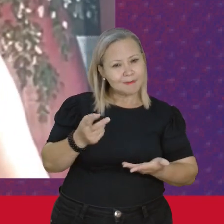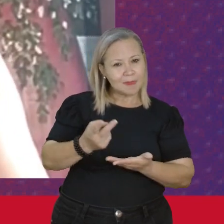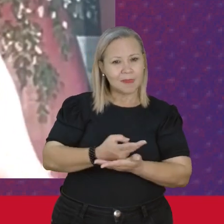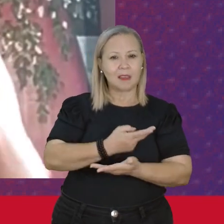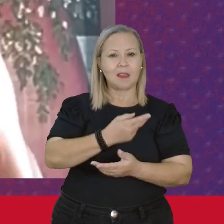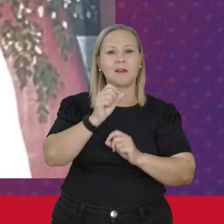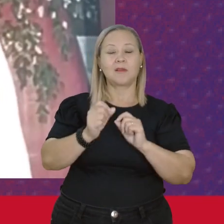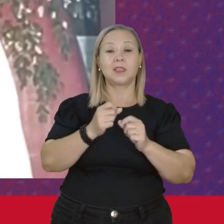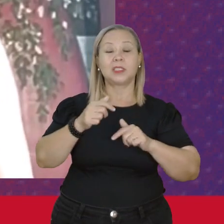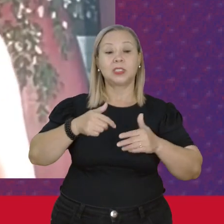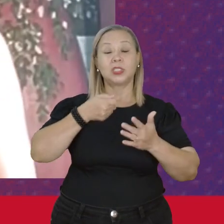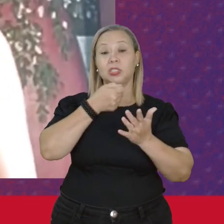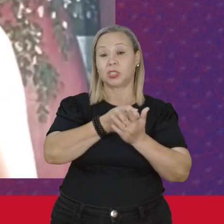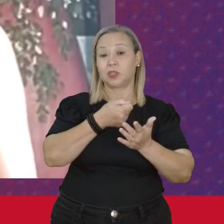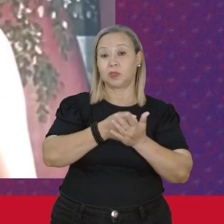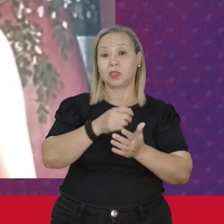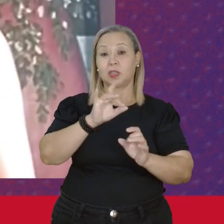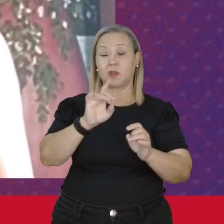Indígenas Além de todos